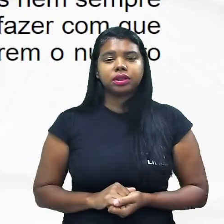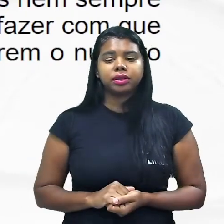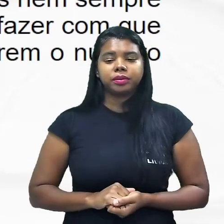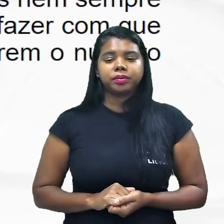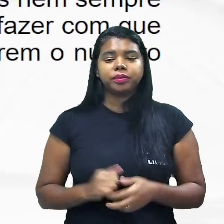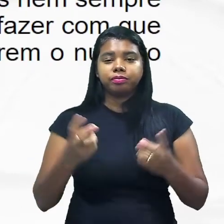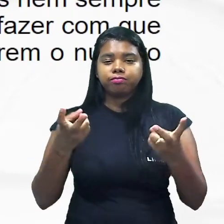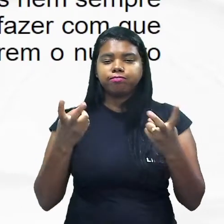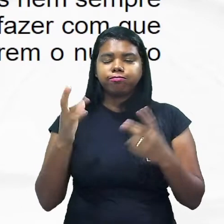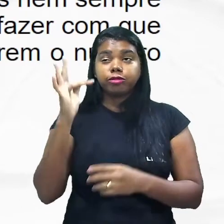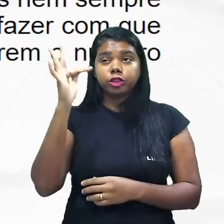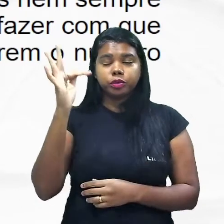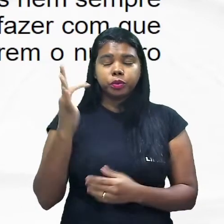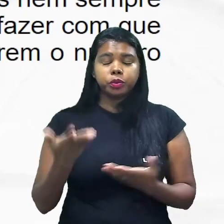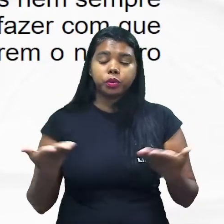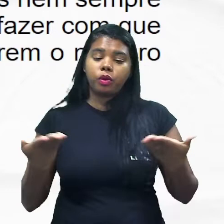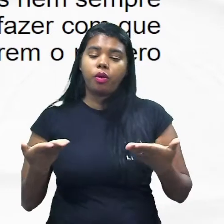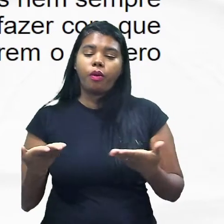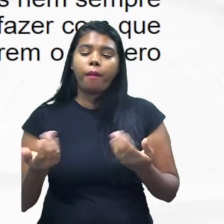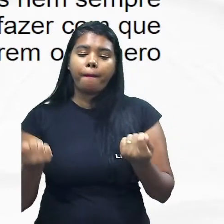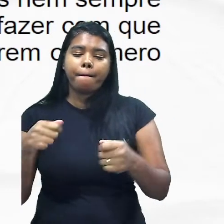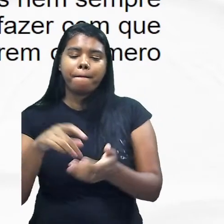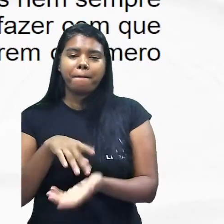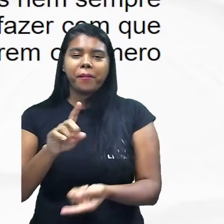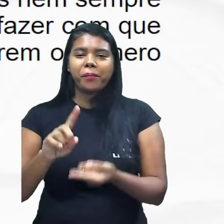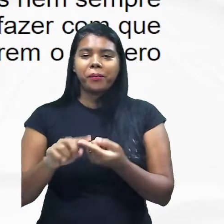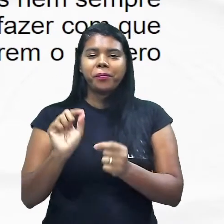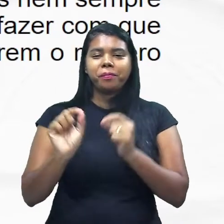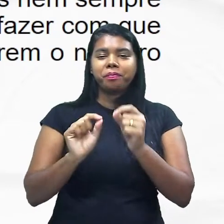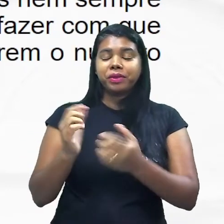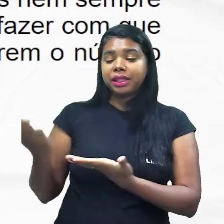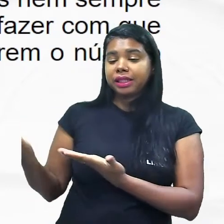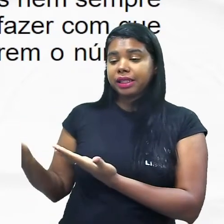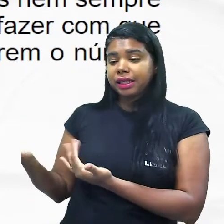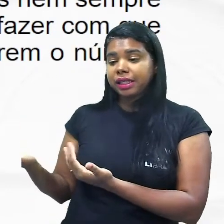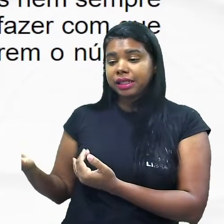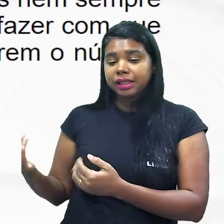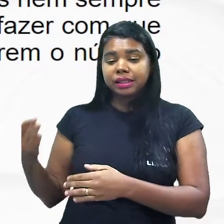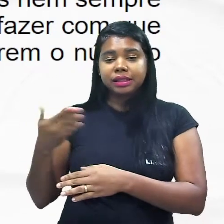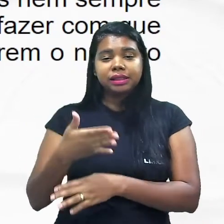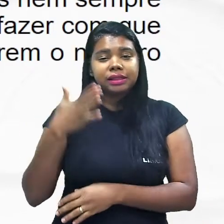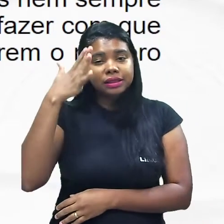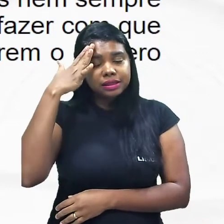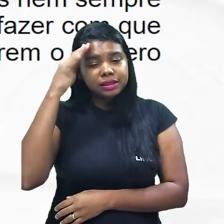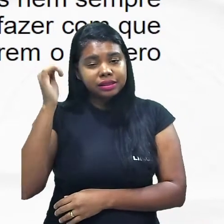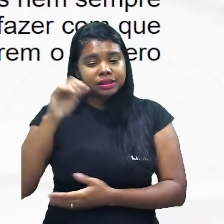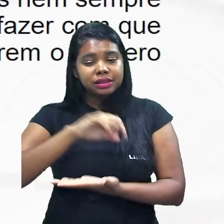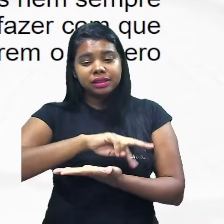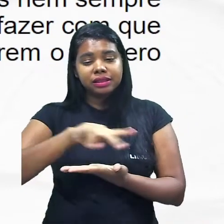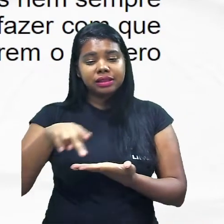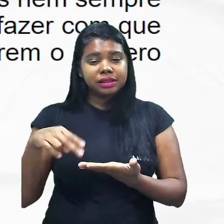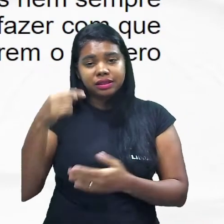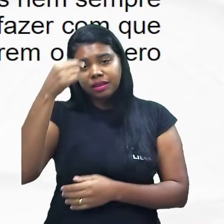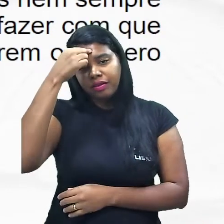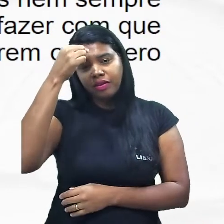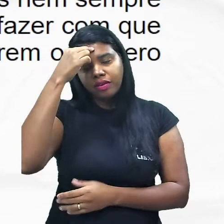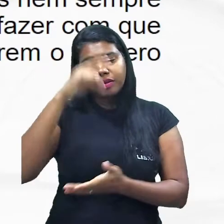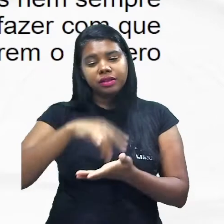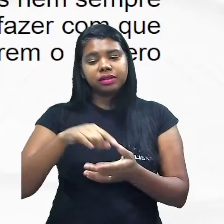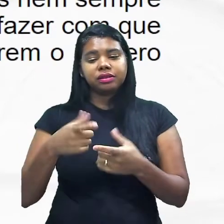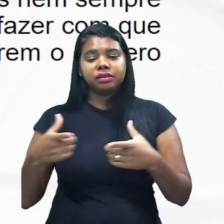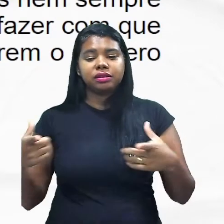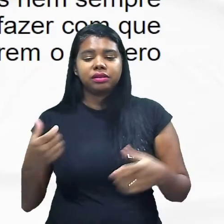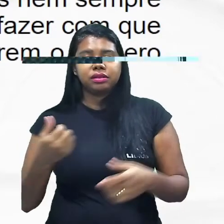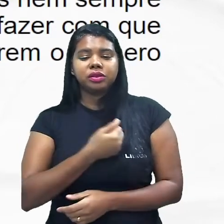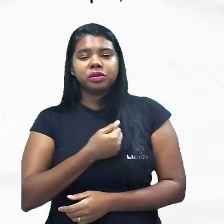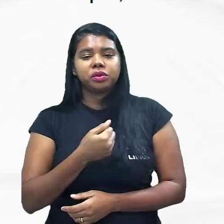perspectivas futuras e podem fazer com que esses jovens saiam das faculdades para aumentarem o número de